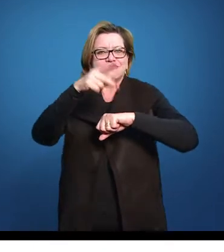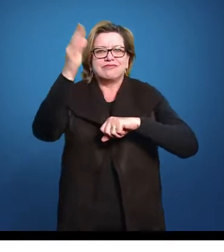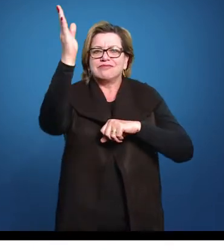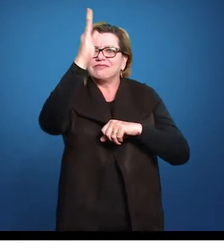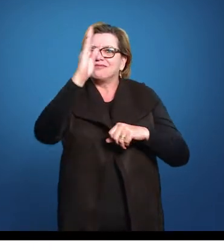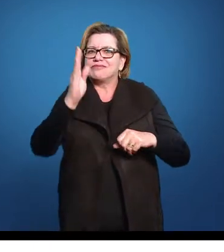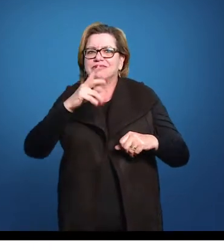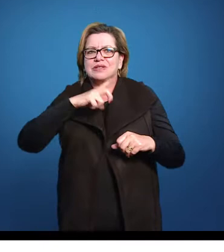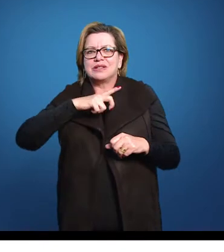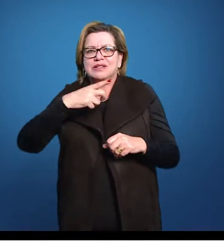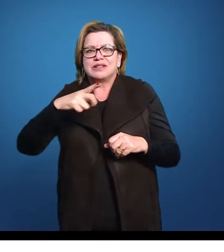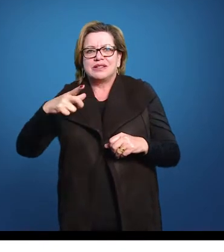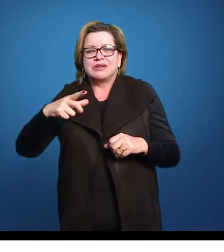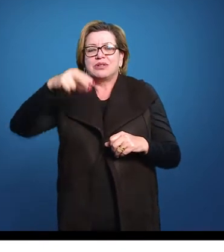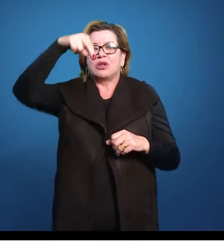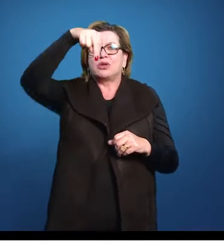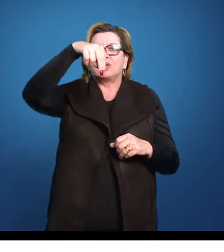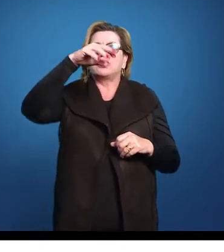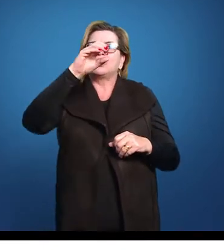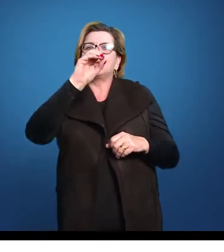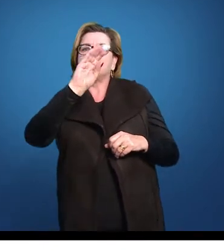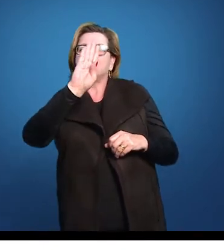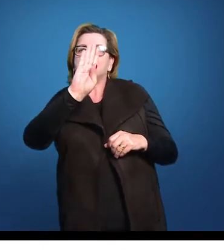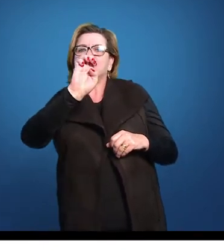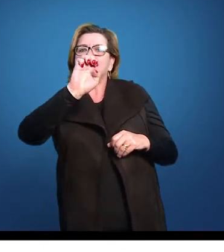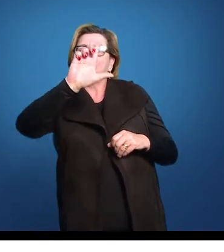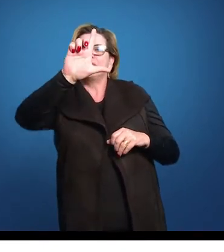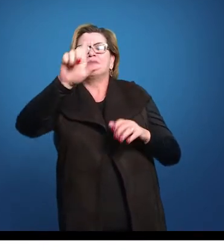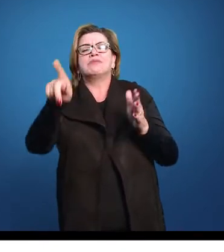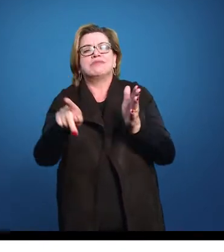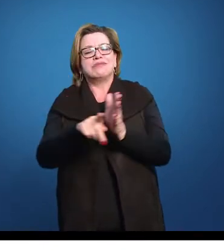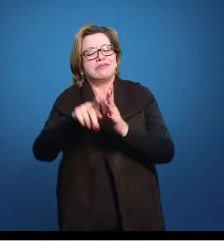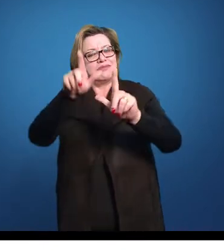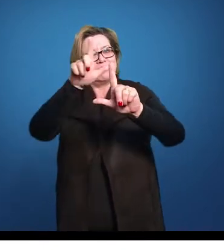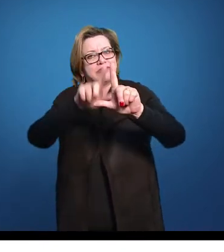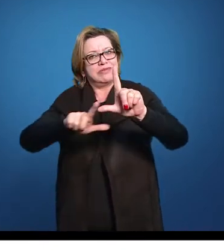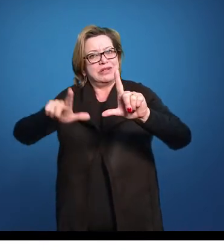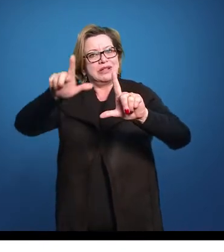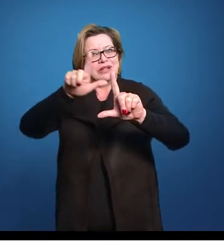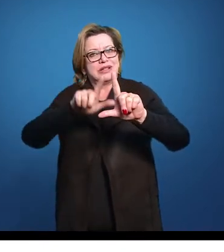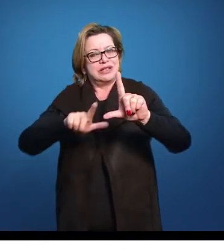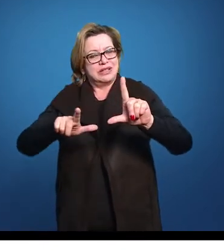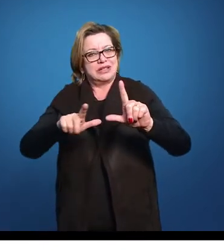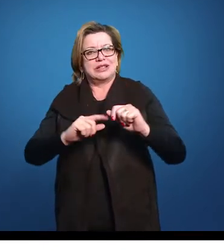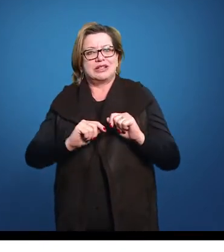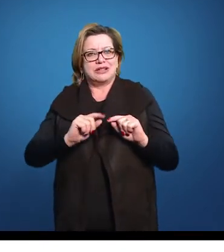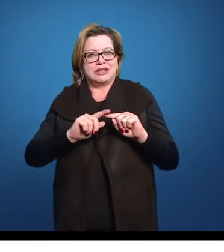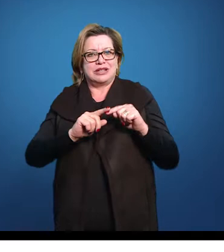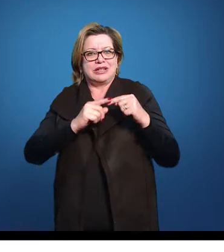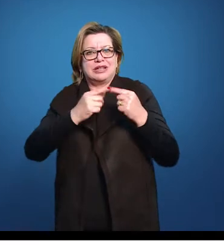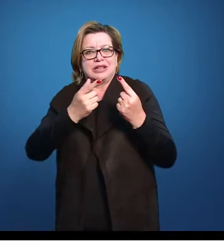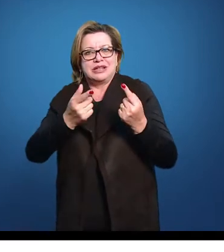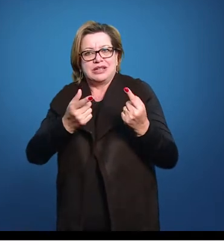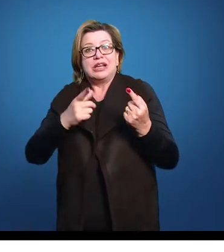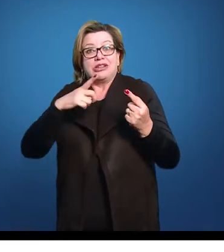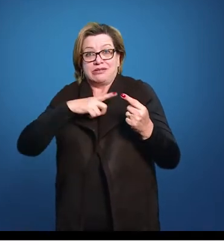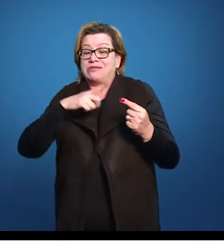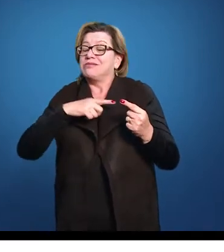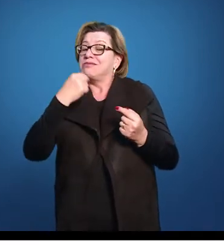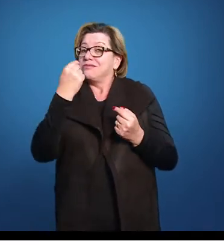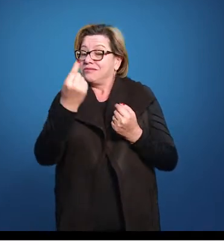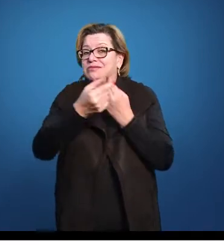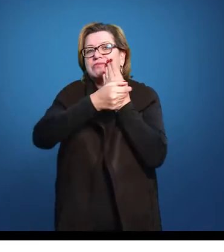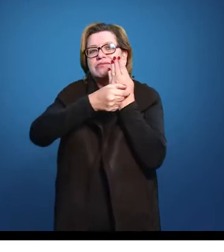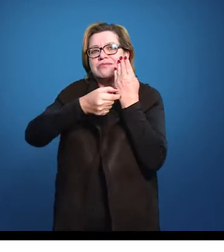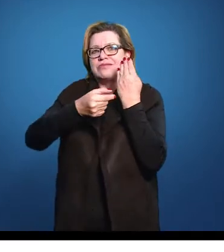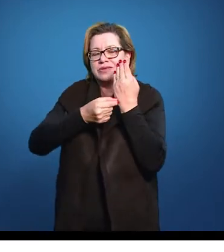nós não temos ainda um prêmio Nobel de literatura. Isso, por mais que a gente já tenha uma professora, uma autora que tenha sido indicada a esse prêmio Nobel,